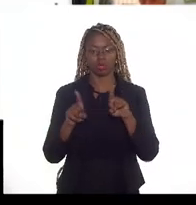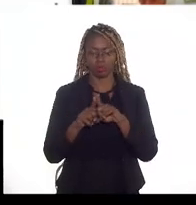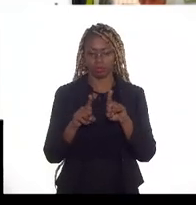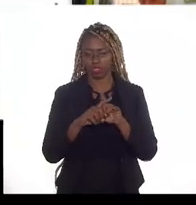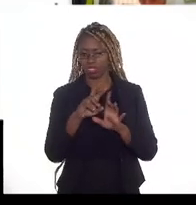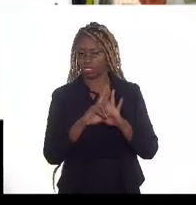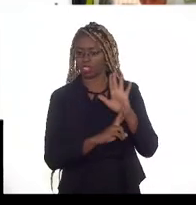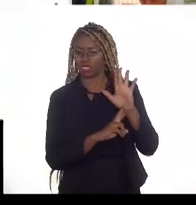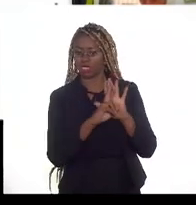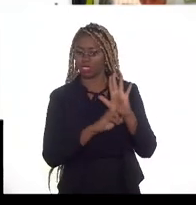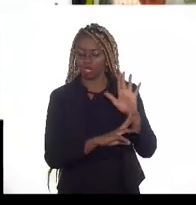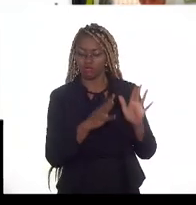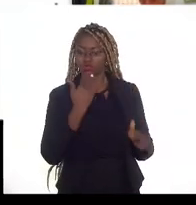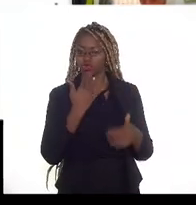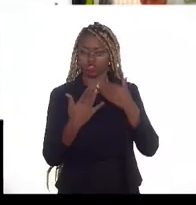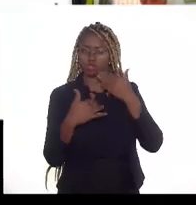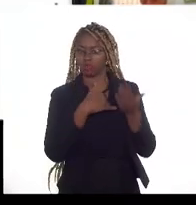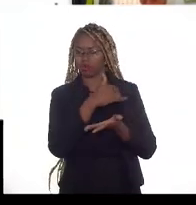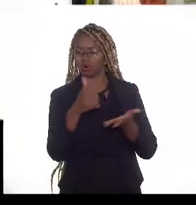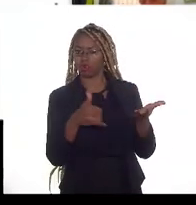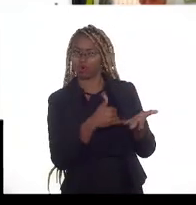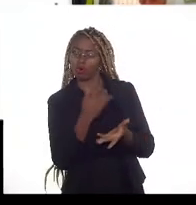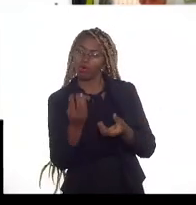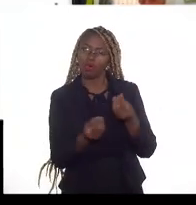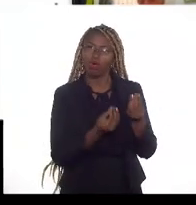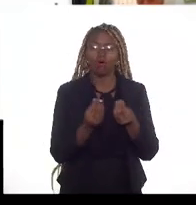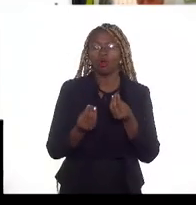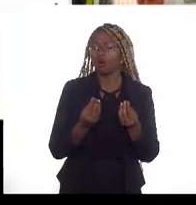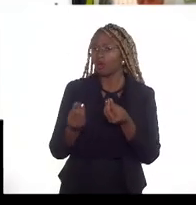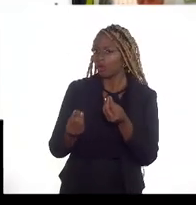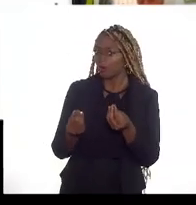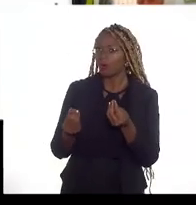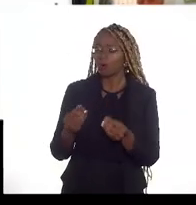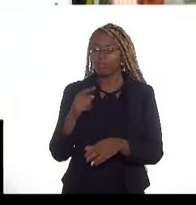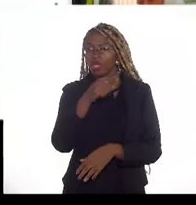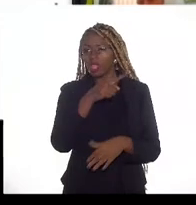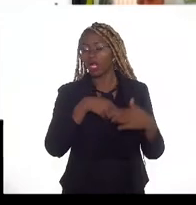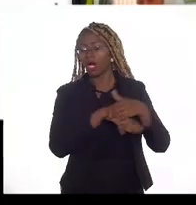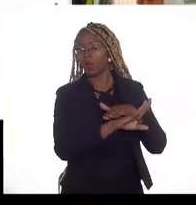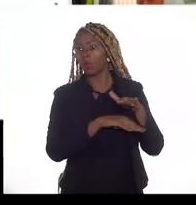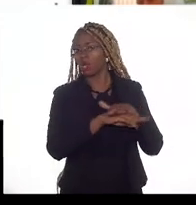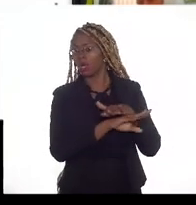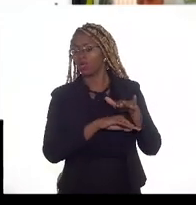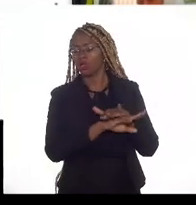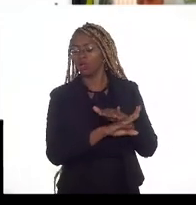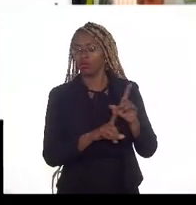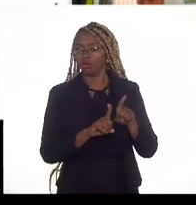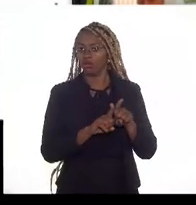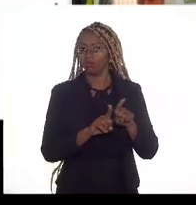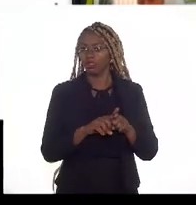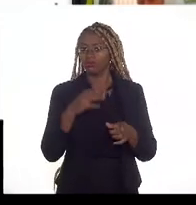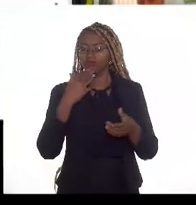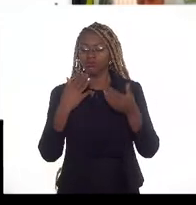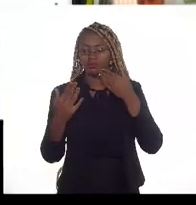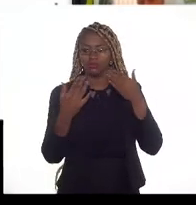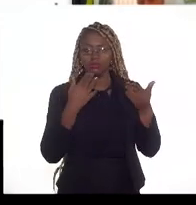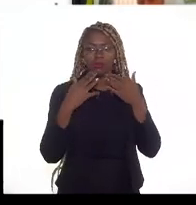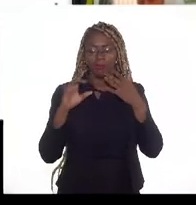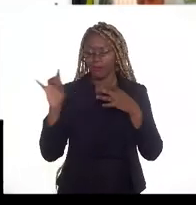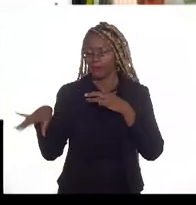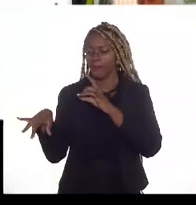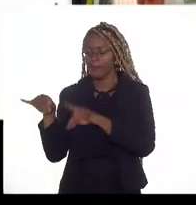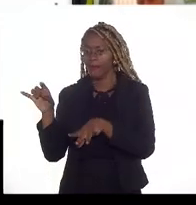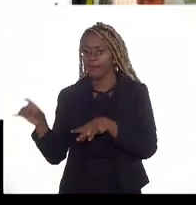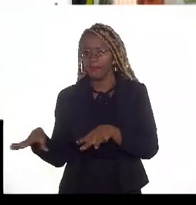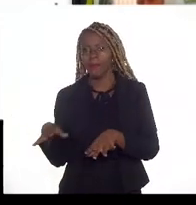de óleo, a composição dos fluidos que estão lá no reservatório, o tipo de vazão de produção e injeção,